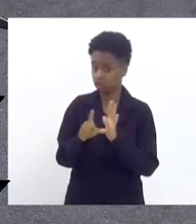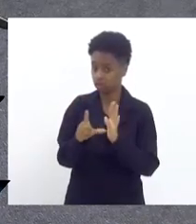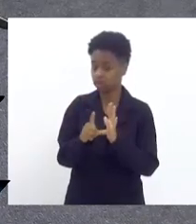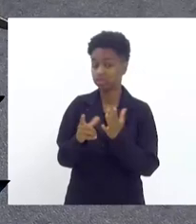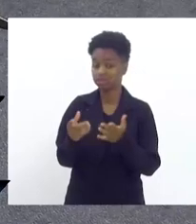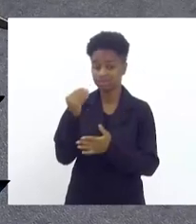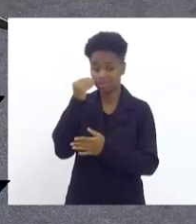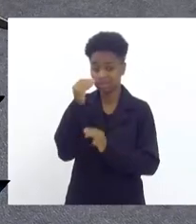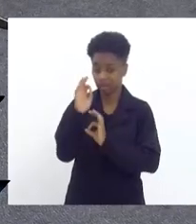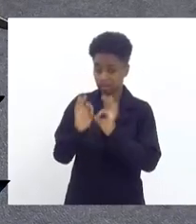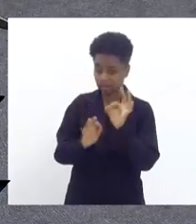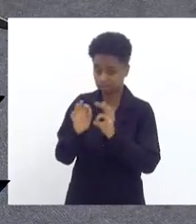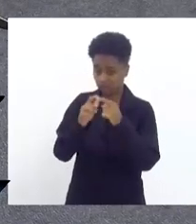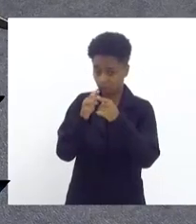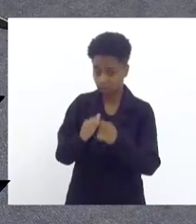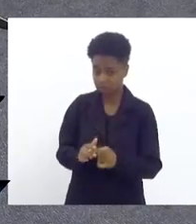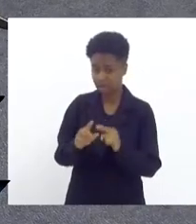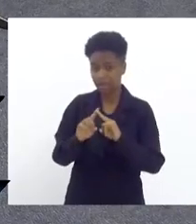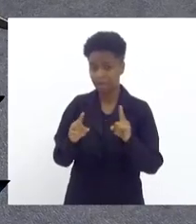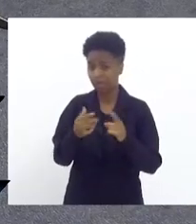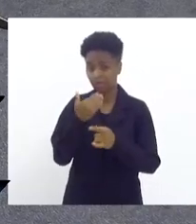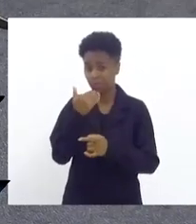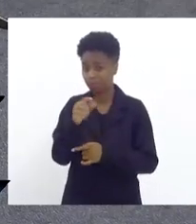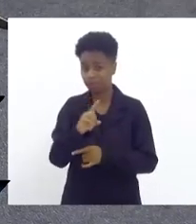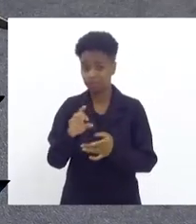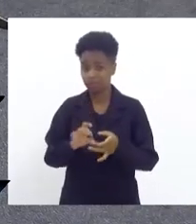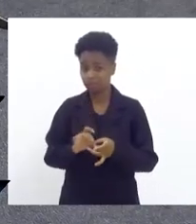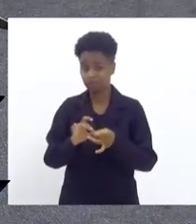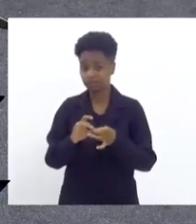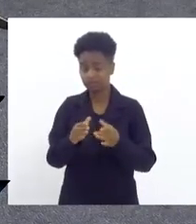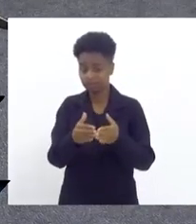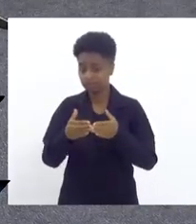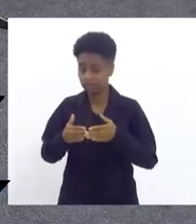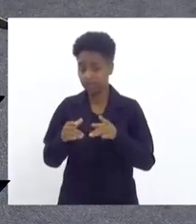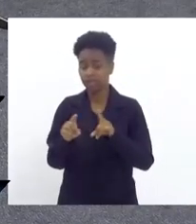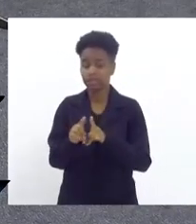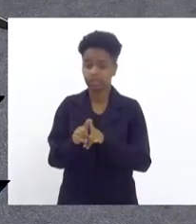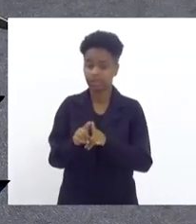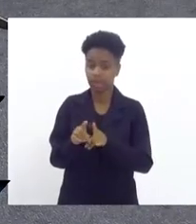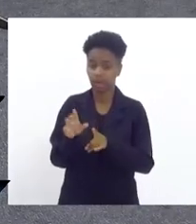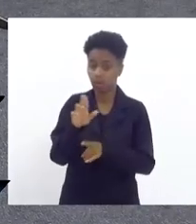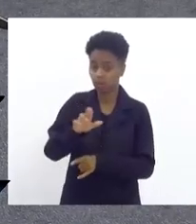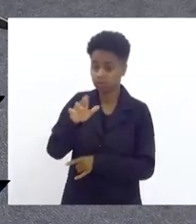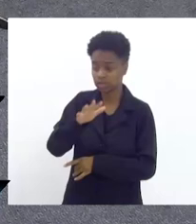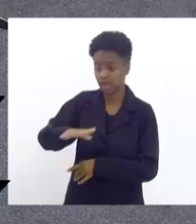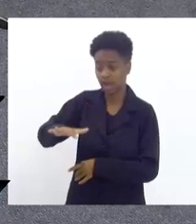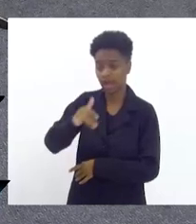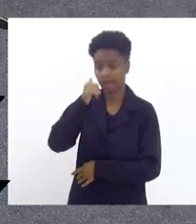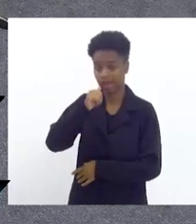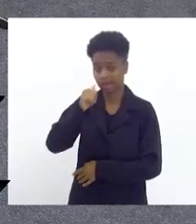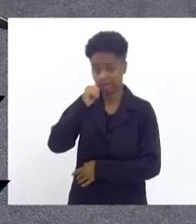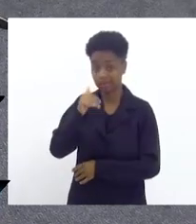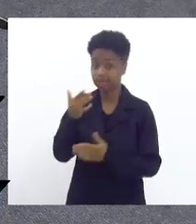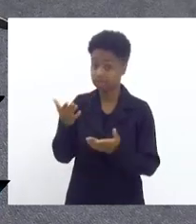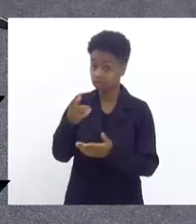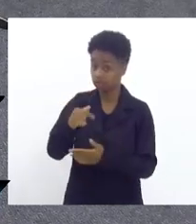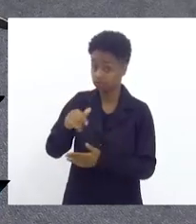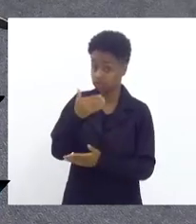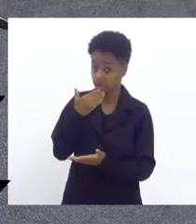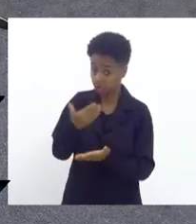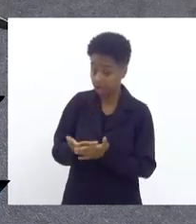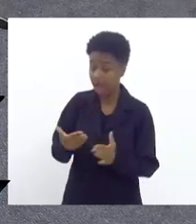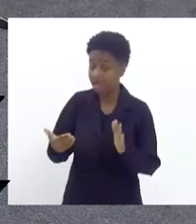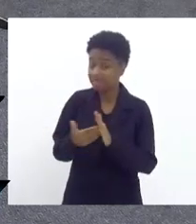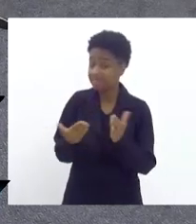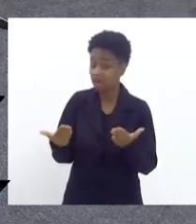ventosa lá sem pedir permissão o Senado utilizando a área dessa senhora e é pasma até hoje ela